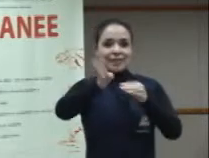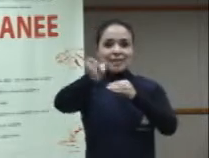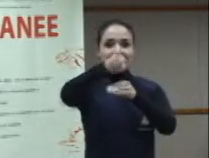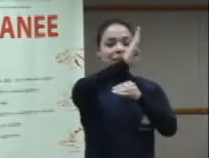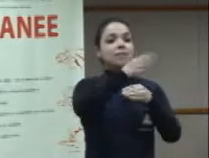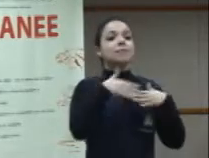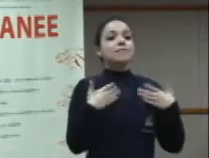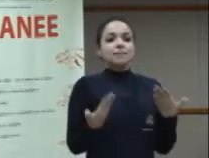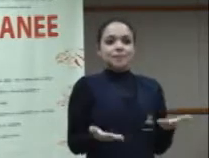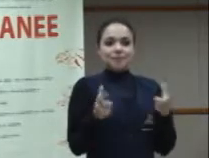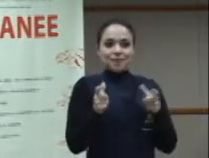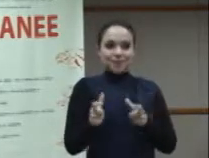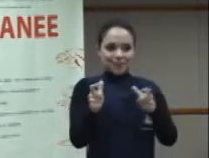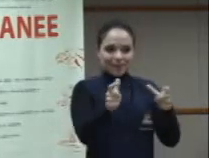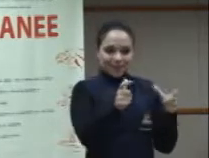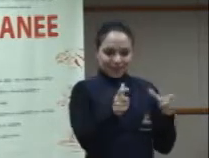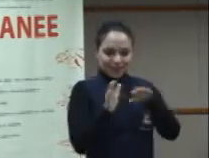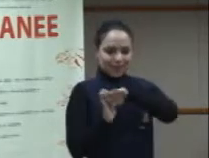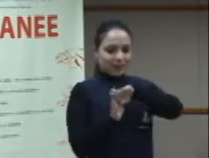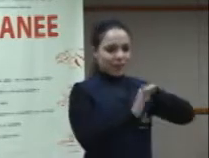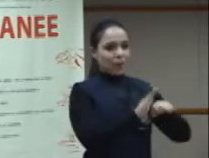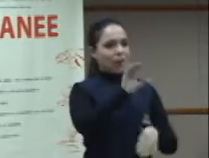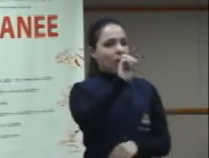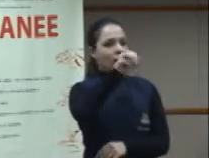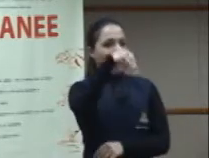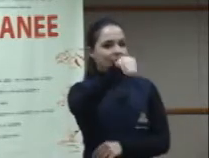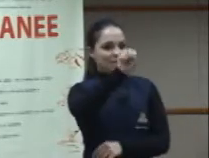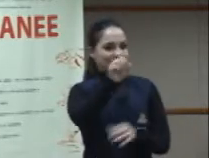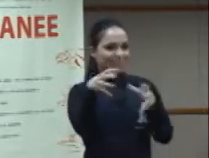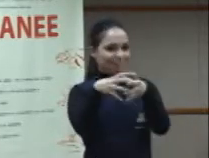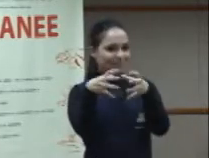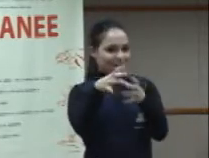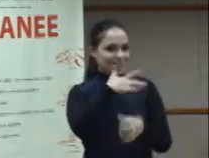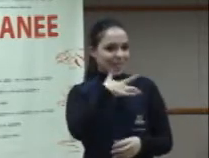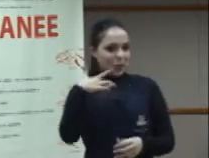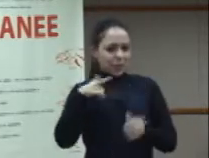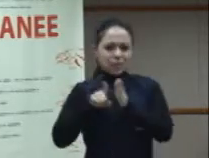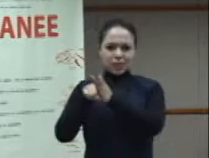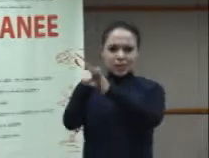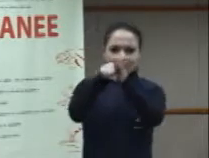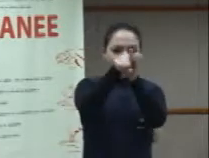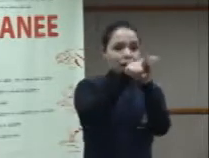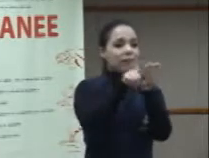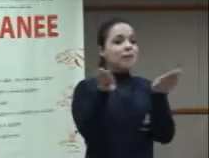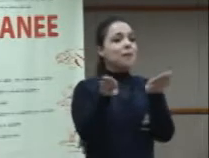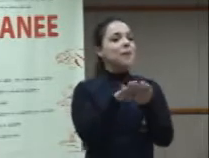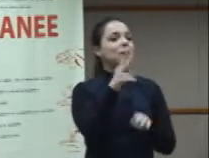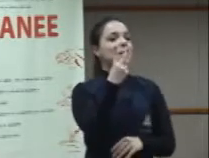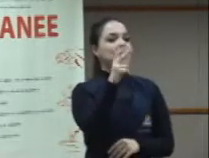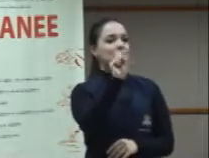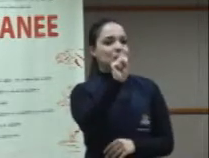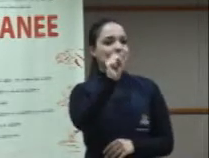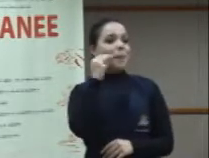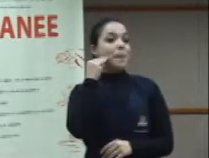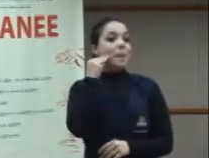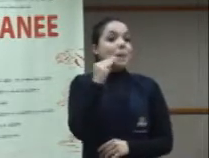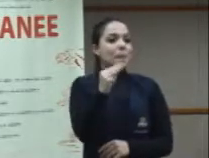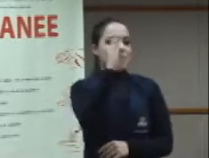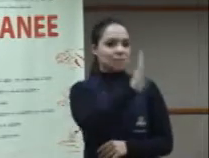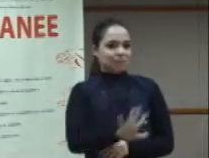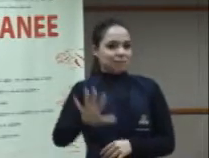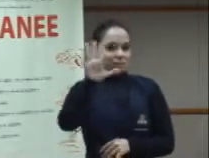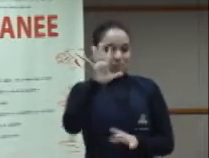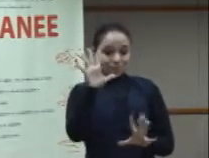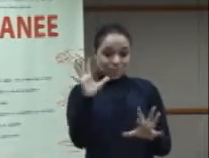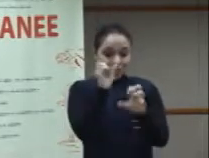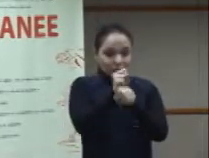De acordo também com a OMS, 28 milhões de brasileiros possuem algum tipo de problema auditivo, o